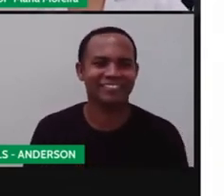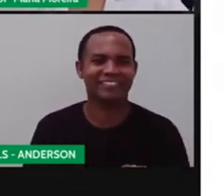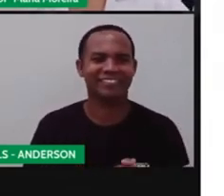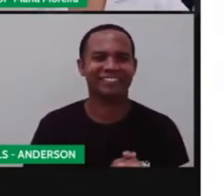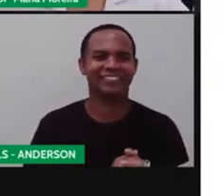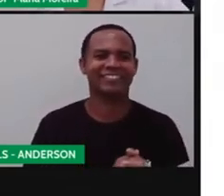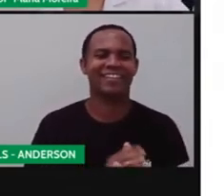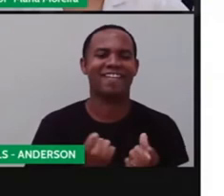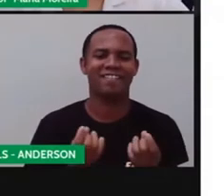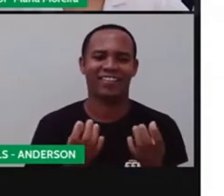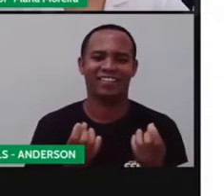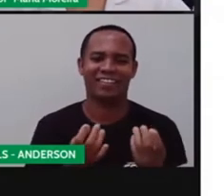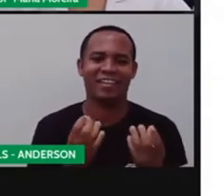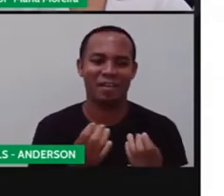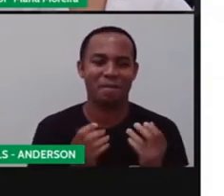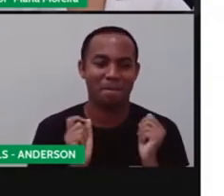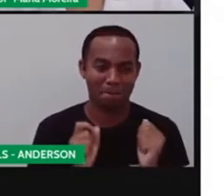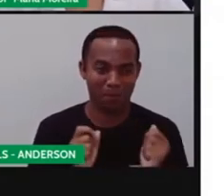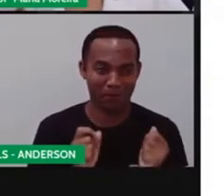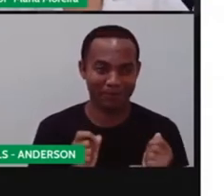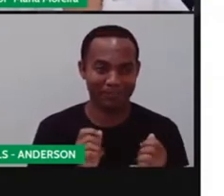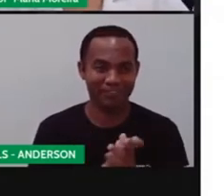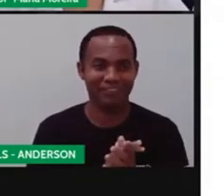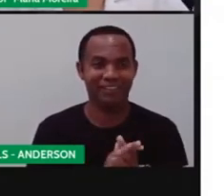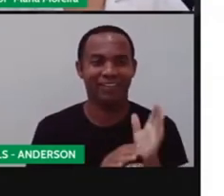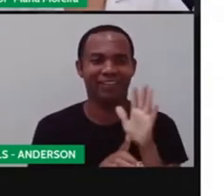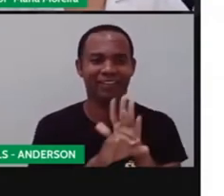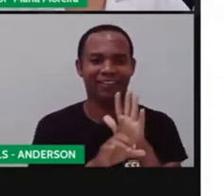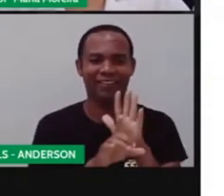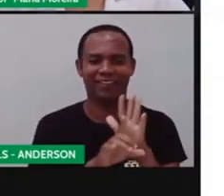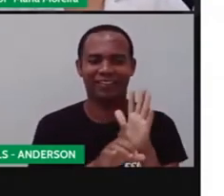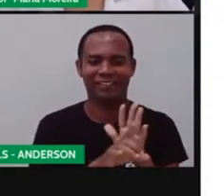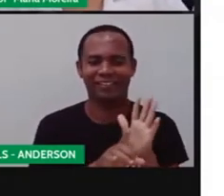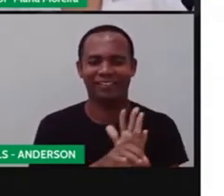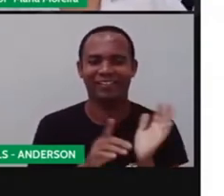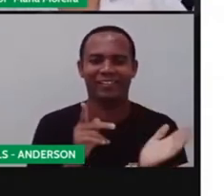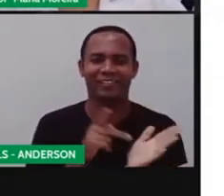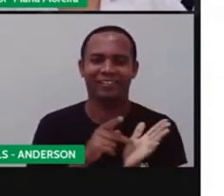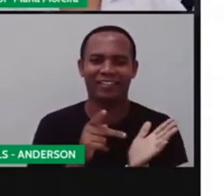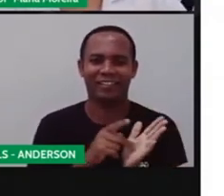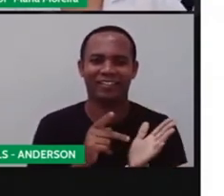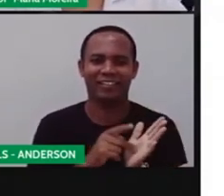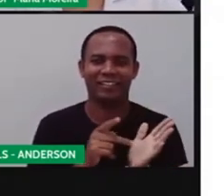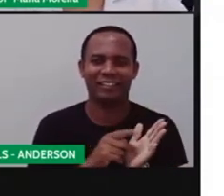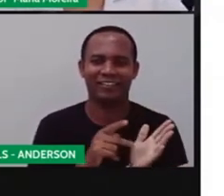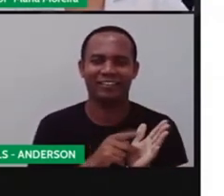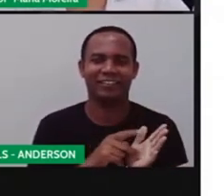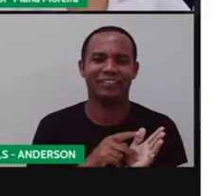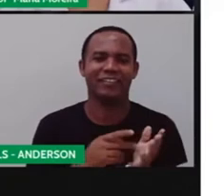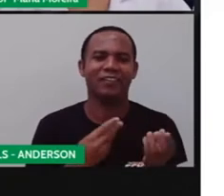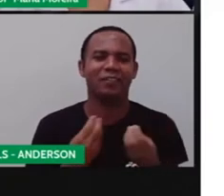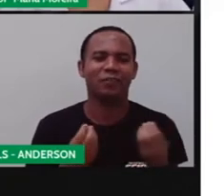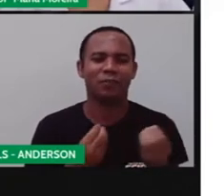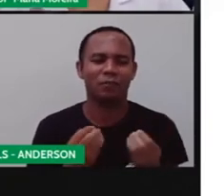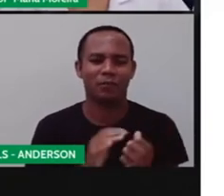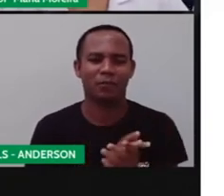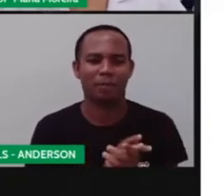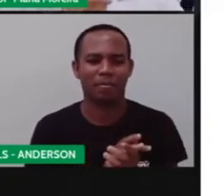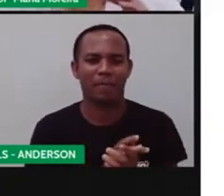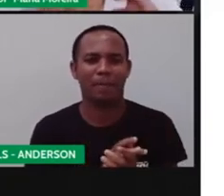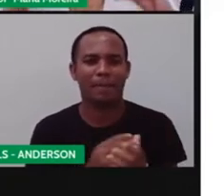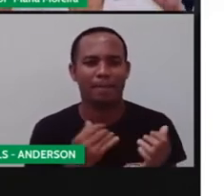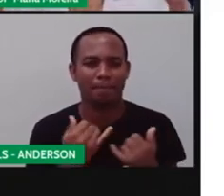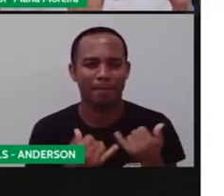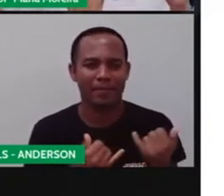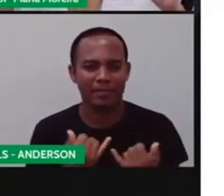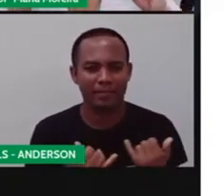barato não, porque foi trabalho artesanal. Existem leis, na verdade, para essa venda de brinquedos. Por quê? Porque o brinquedo, ele